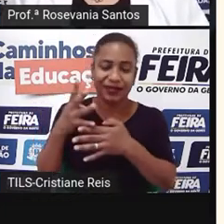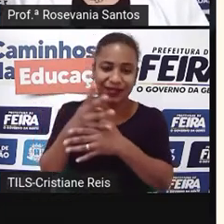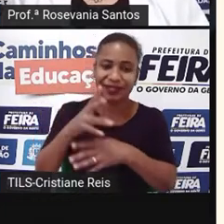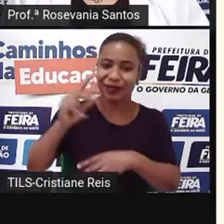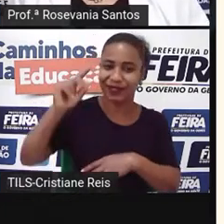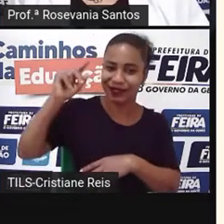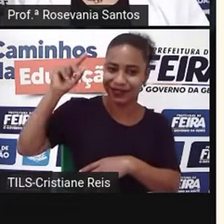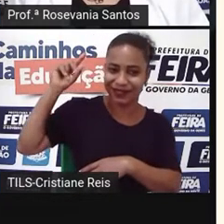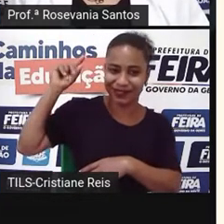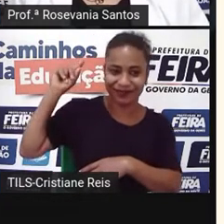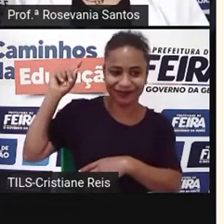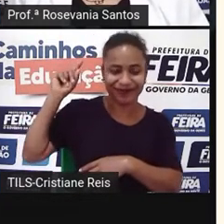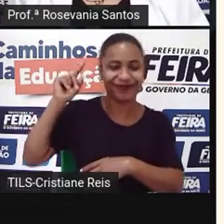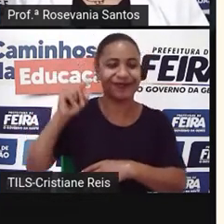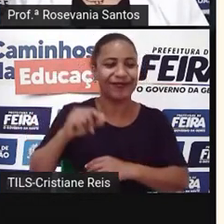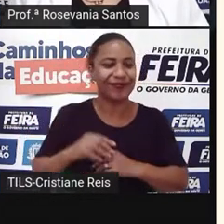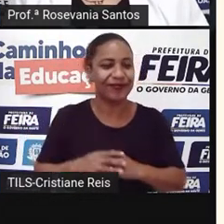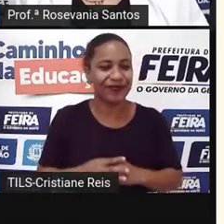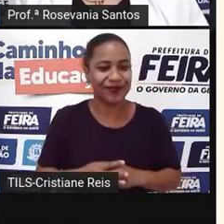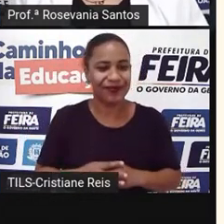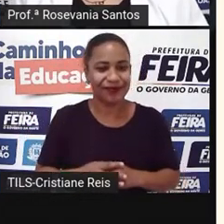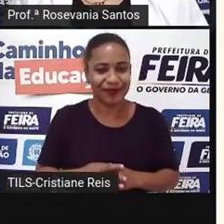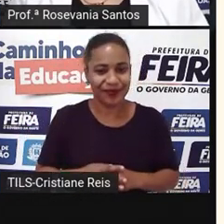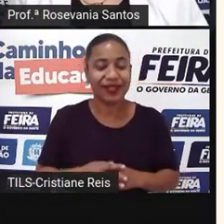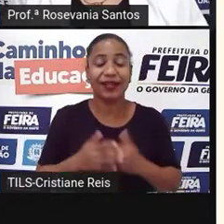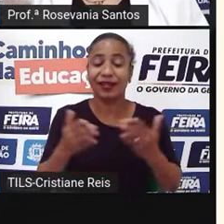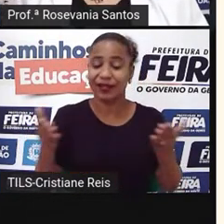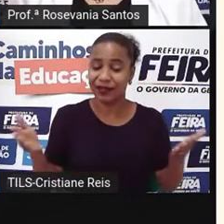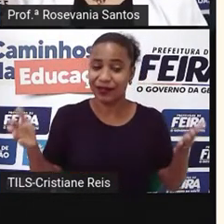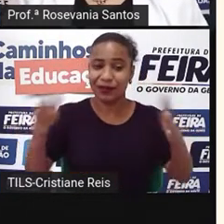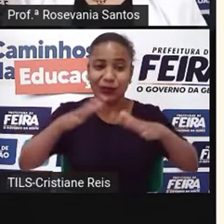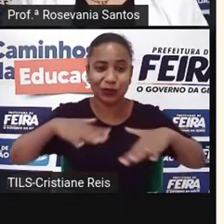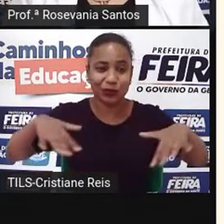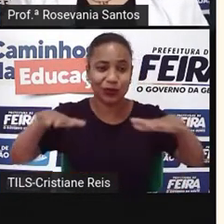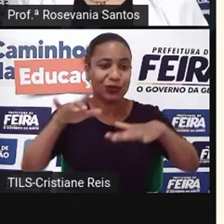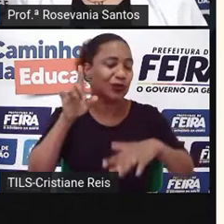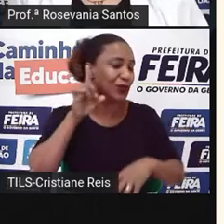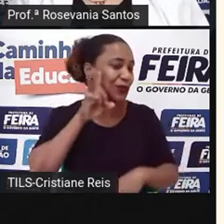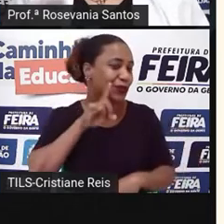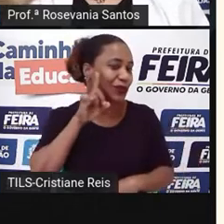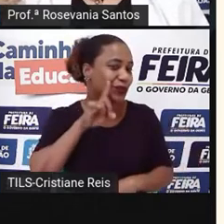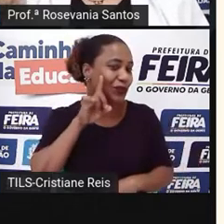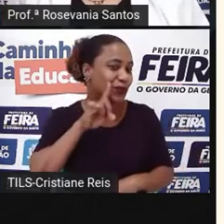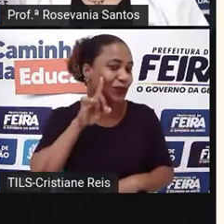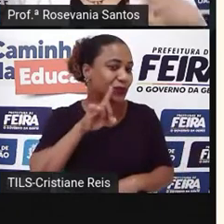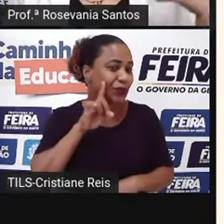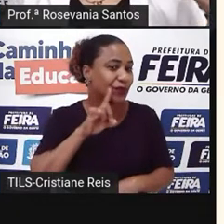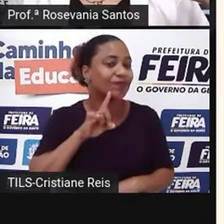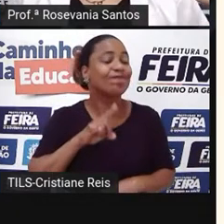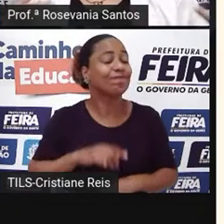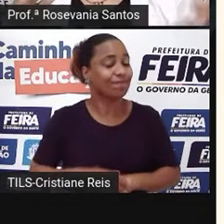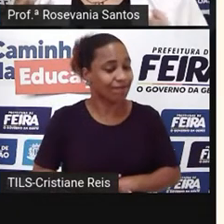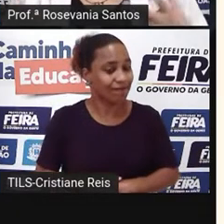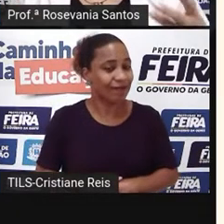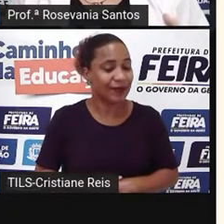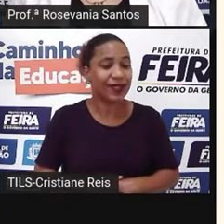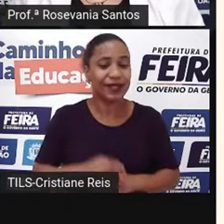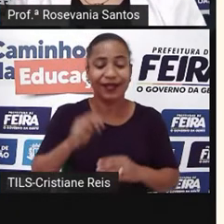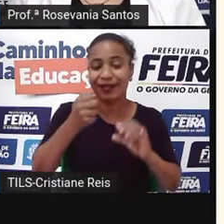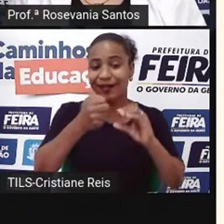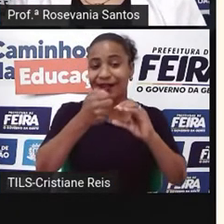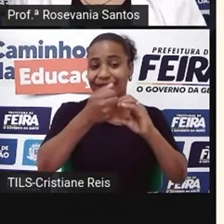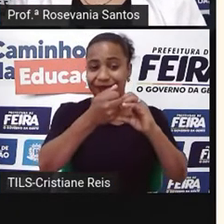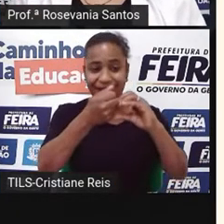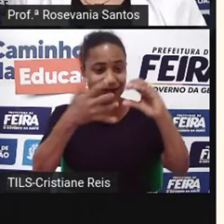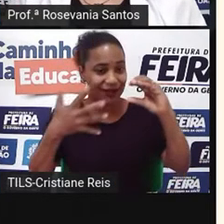Então, na realidade, a população norte-americana, ou dos Estados Unidos, né, elas têm essa característica